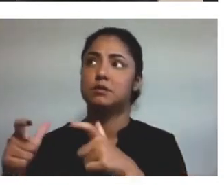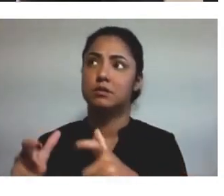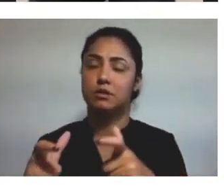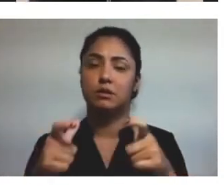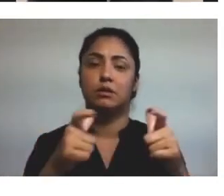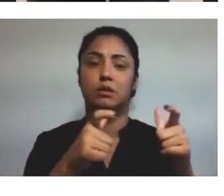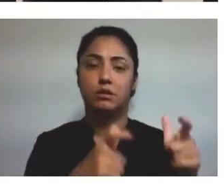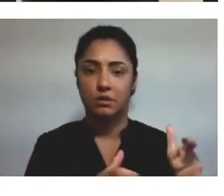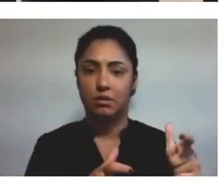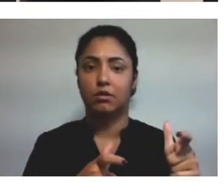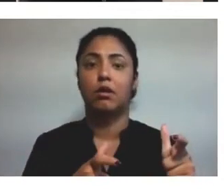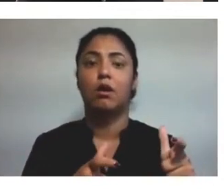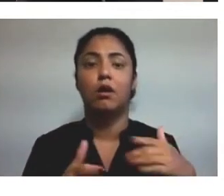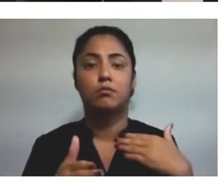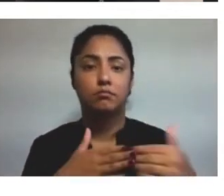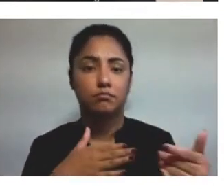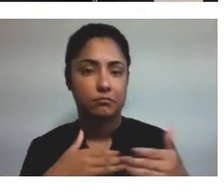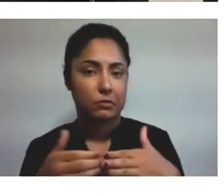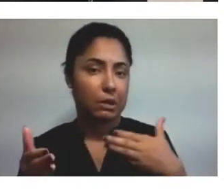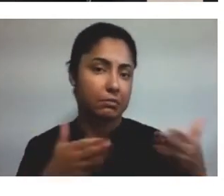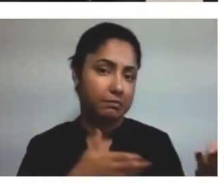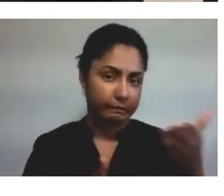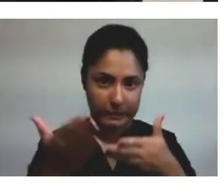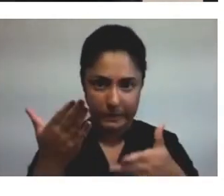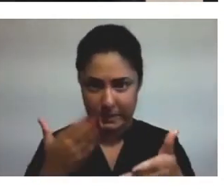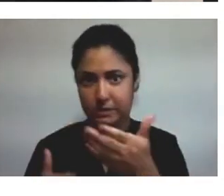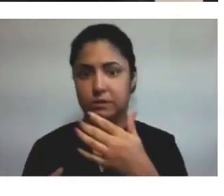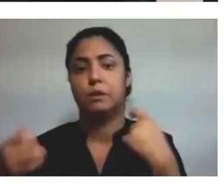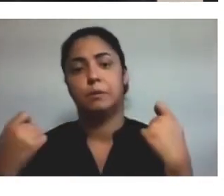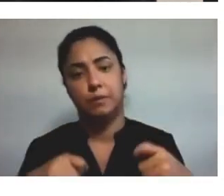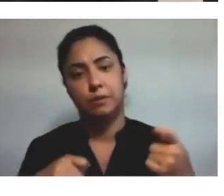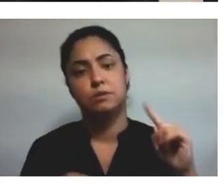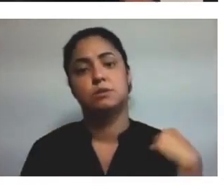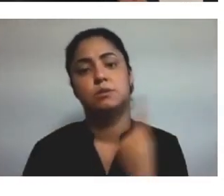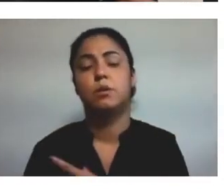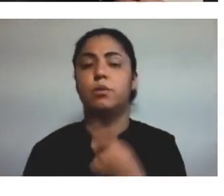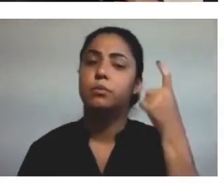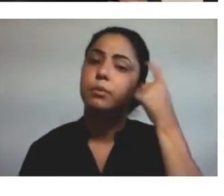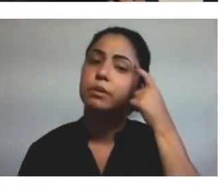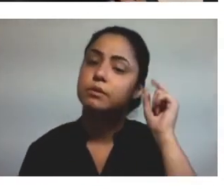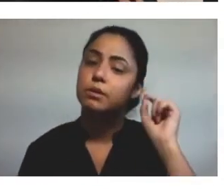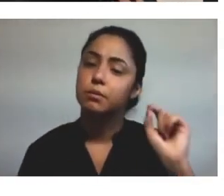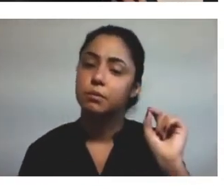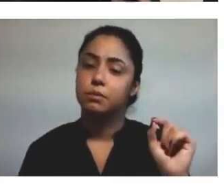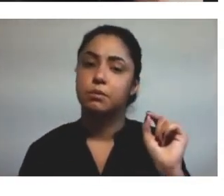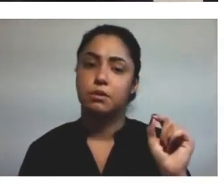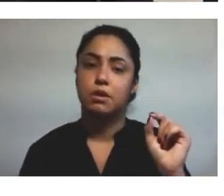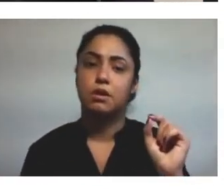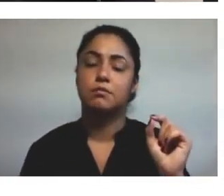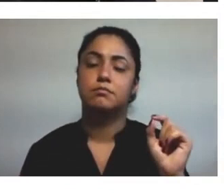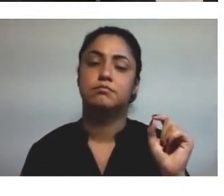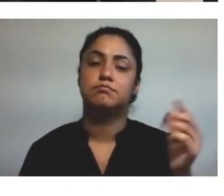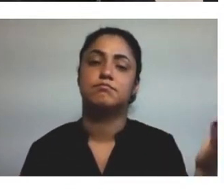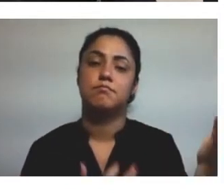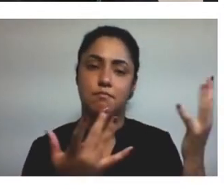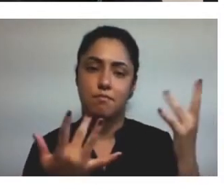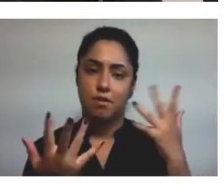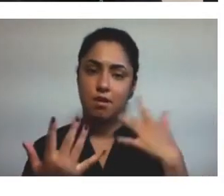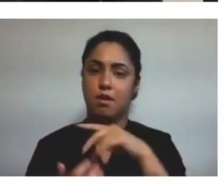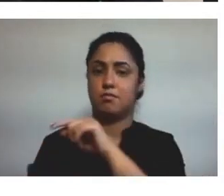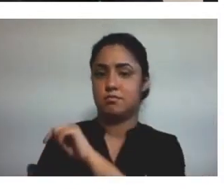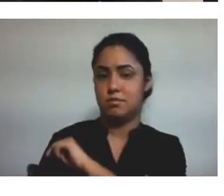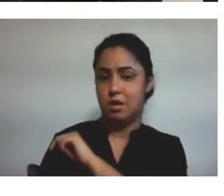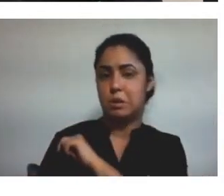tipo de ação. Então, gente pensou, bom, veio dos alunos, né? Que volte aos alunos.